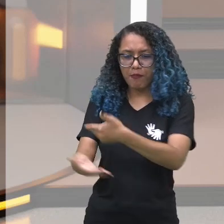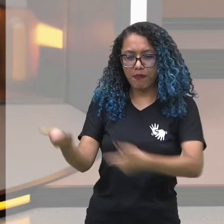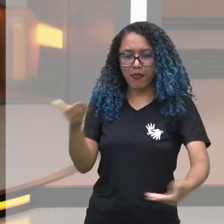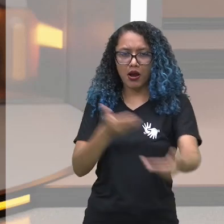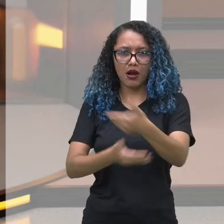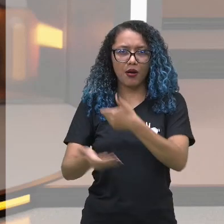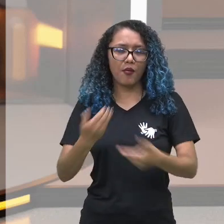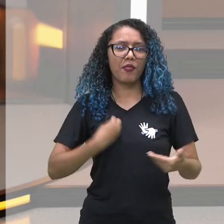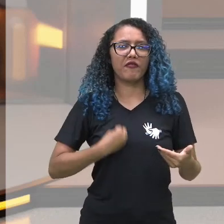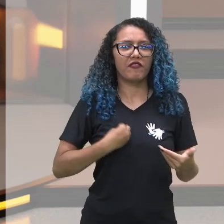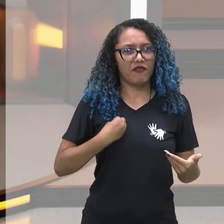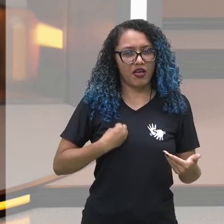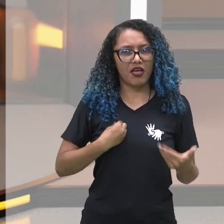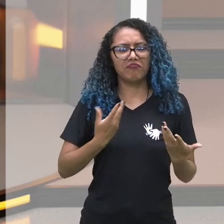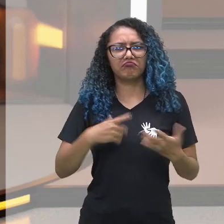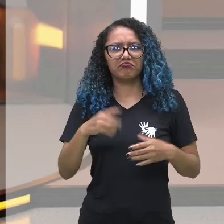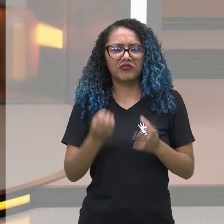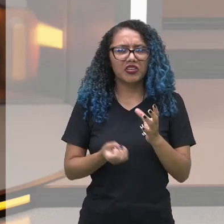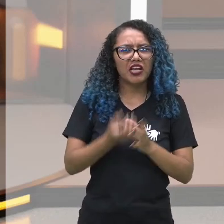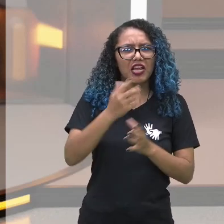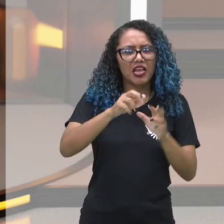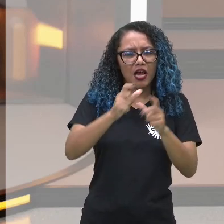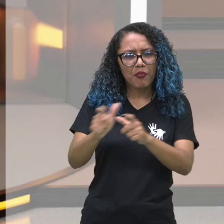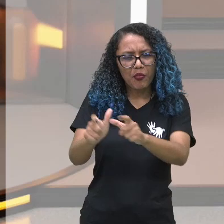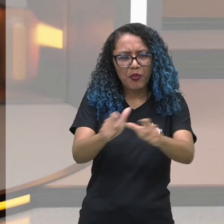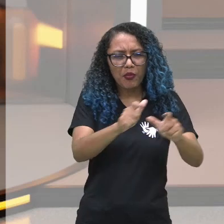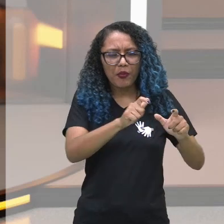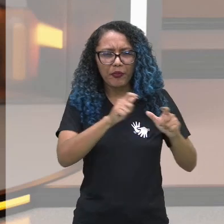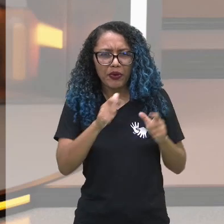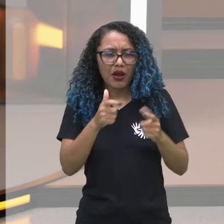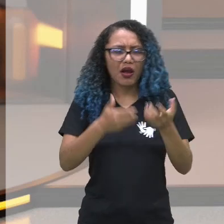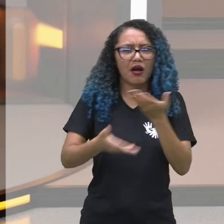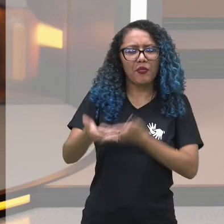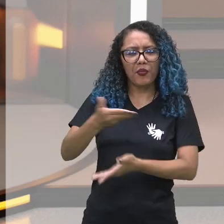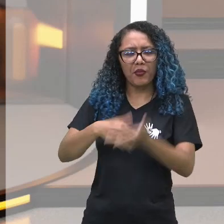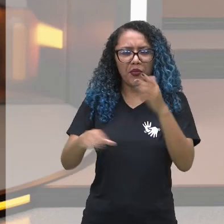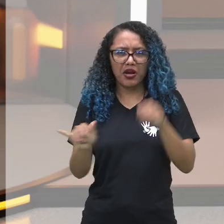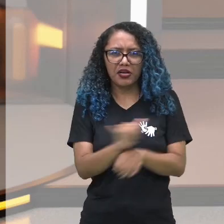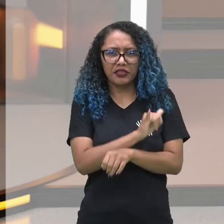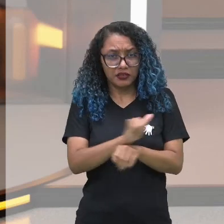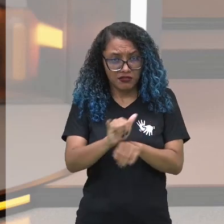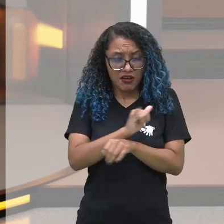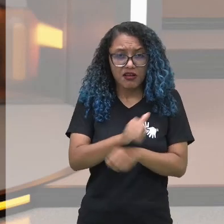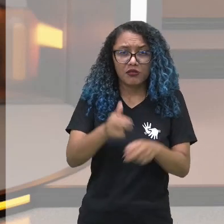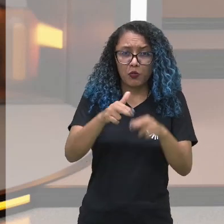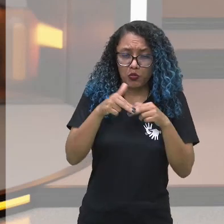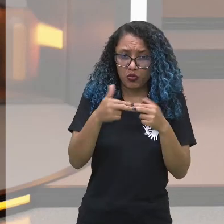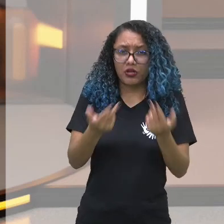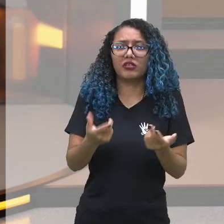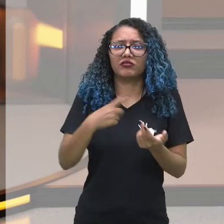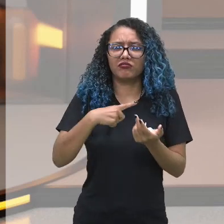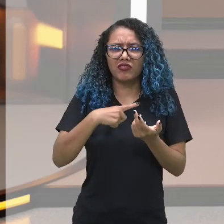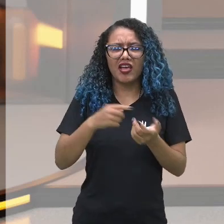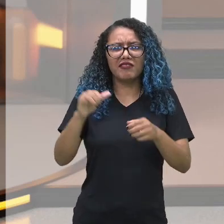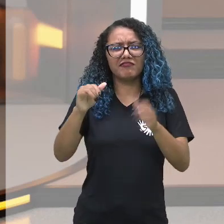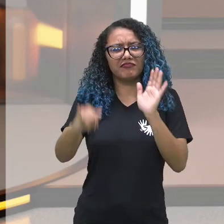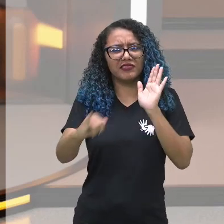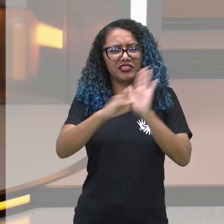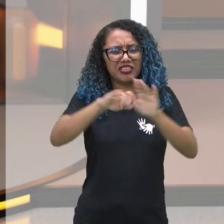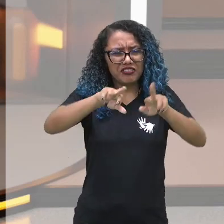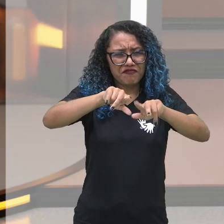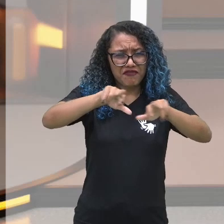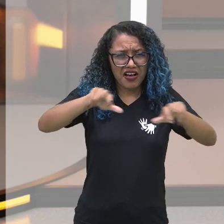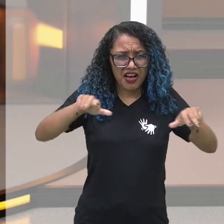o seu meio ambiente. Vão criando meios, estratégias. E é por isso que existem várias identidades